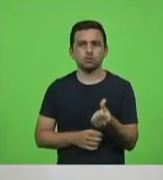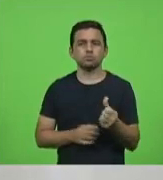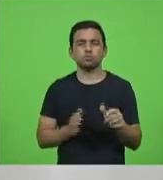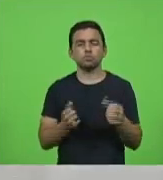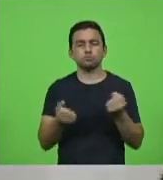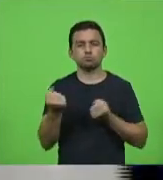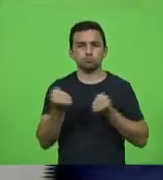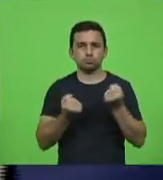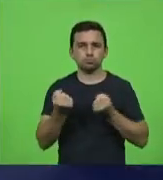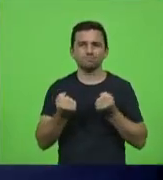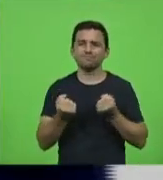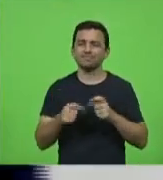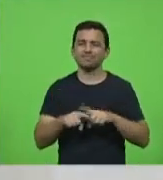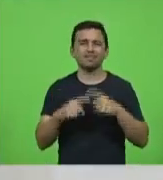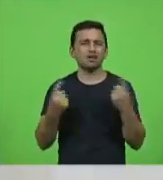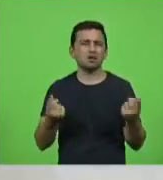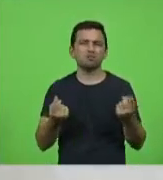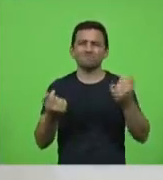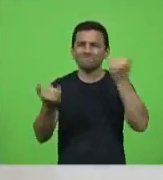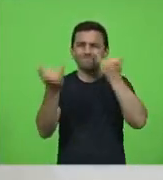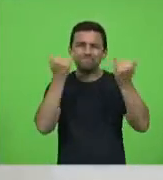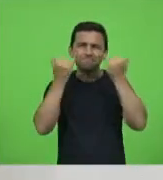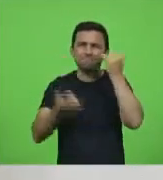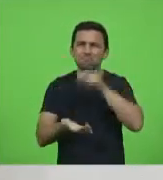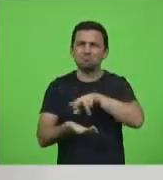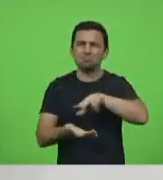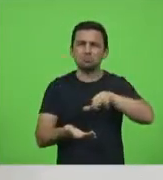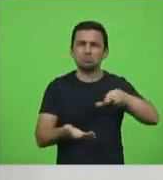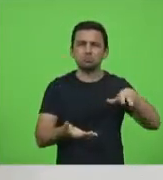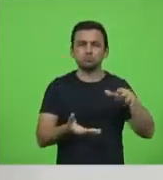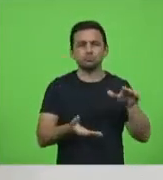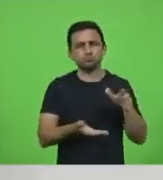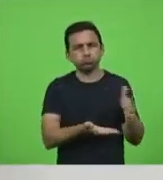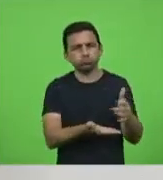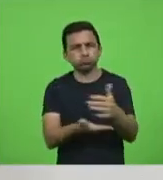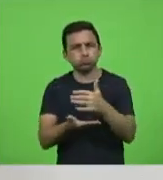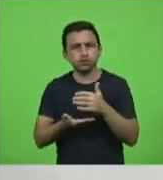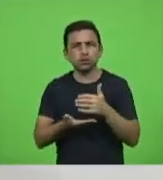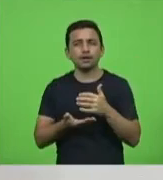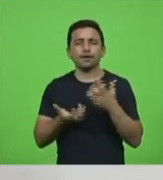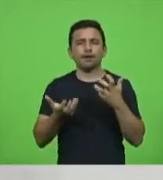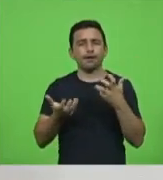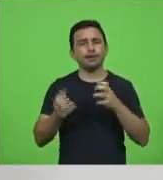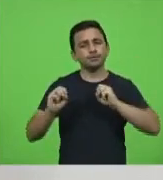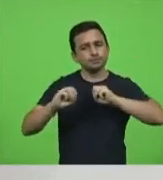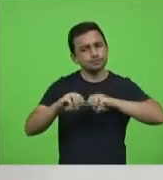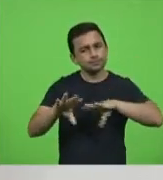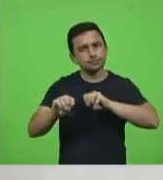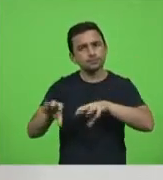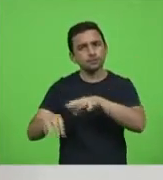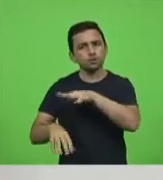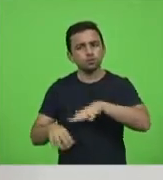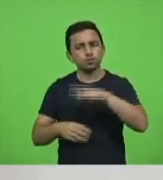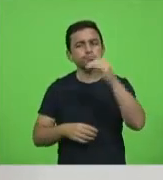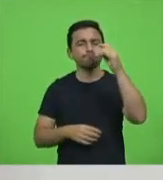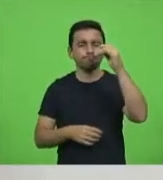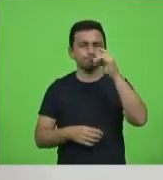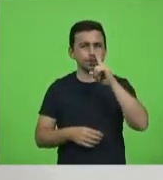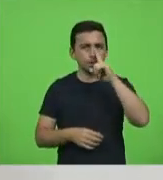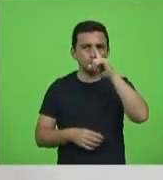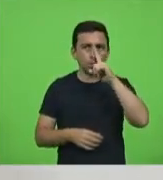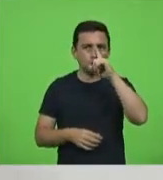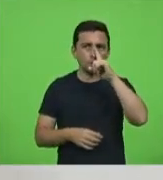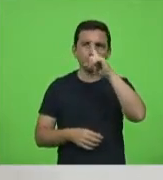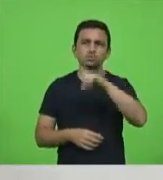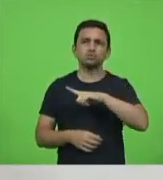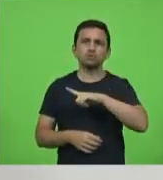enfim todas essas informações buscando aí fomentar a educação e a conscientização sobre os riscos inerentes dessa